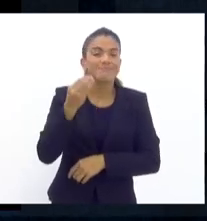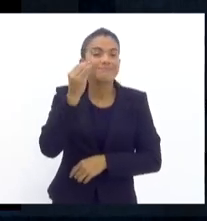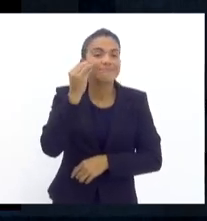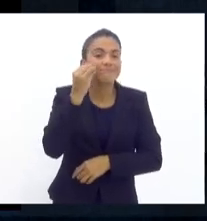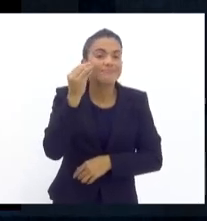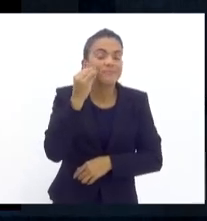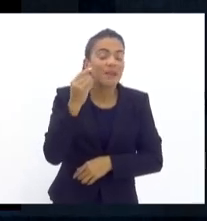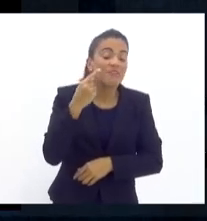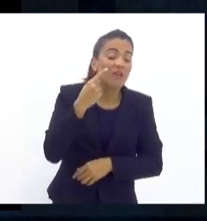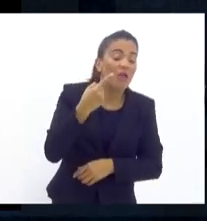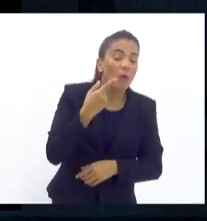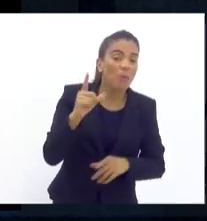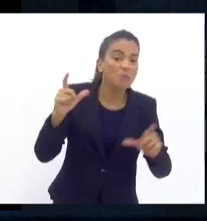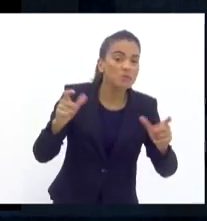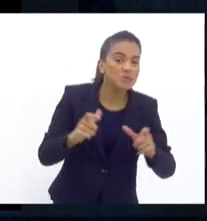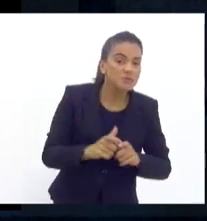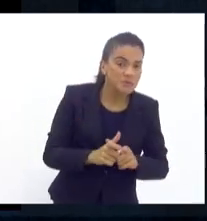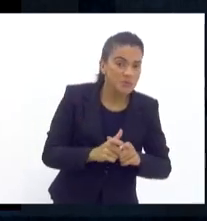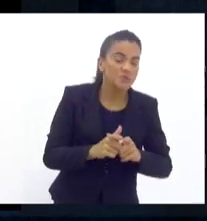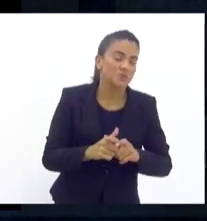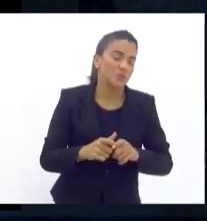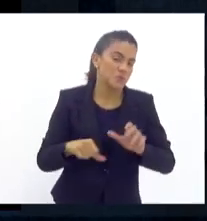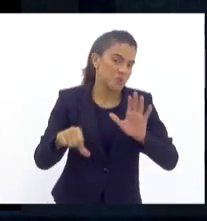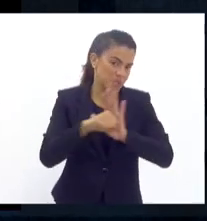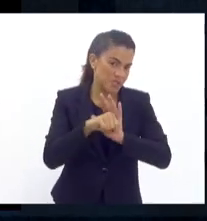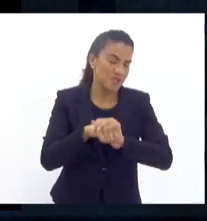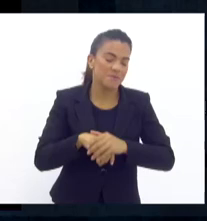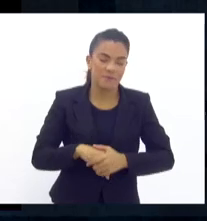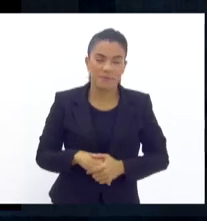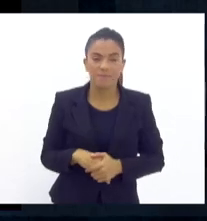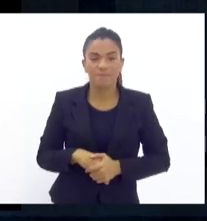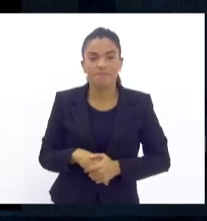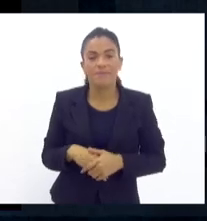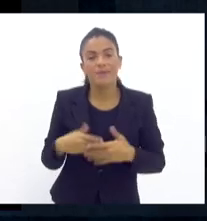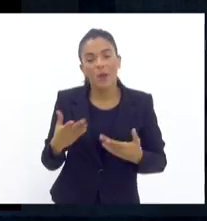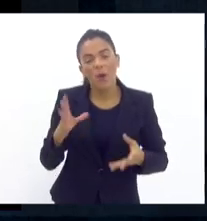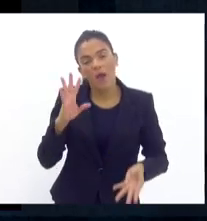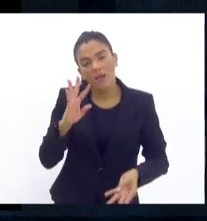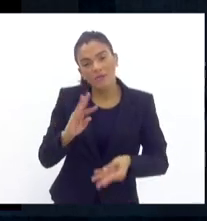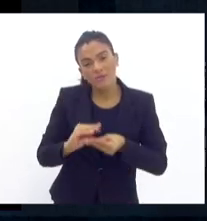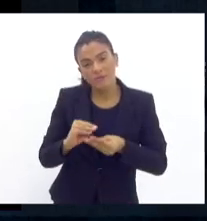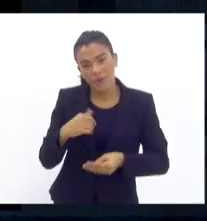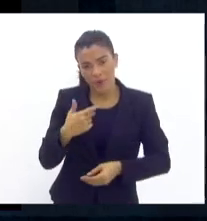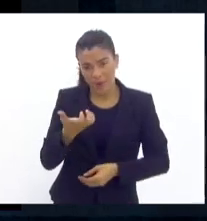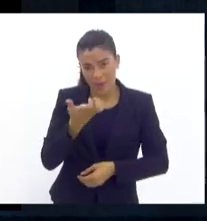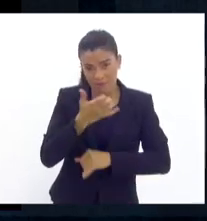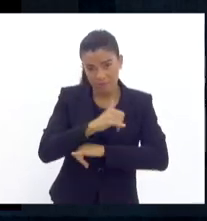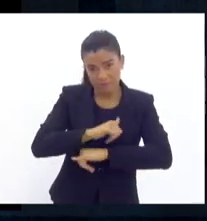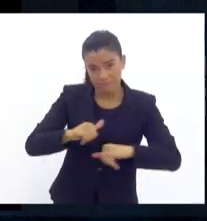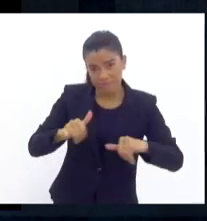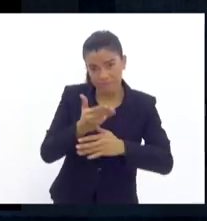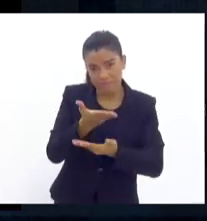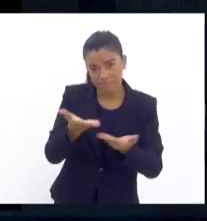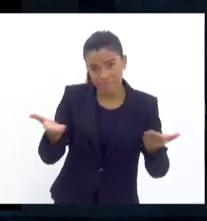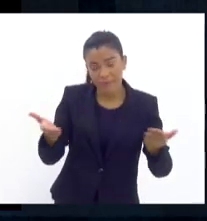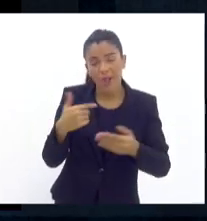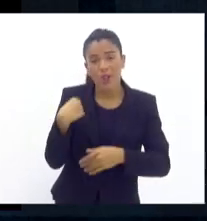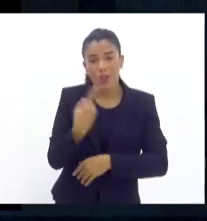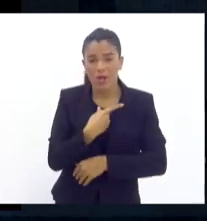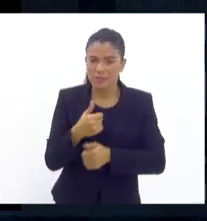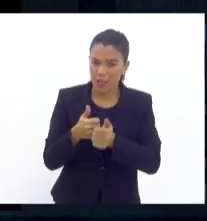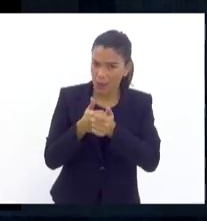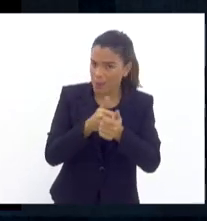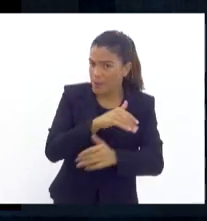crime. Ou seja, resumindo, que eu quero dizer para os senhores, que a gente acompanha